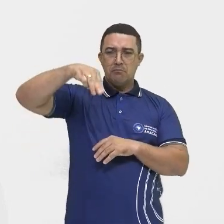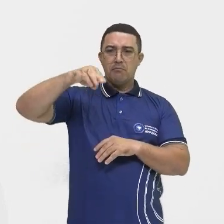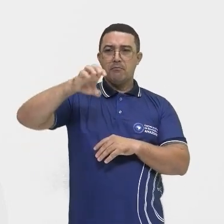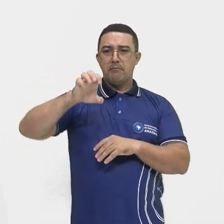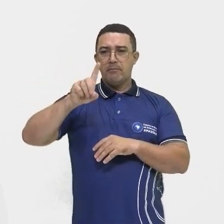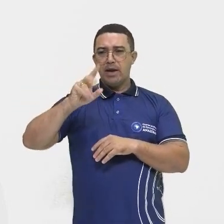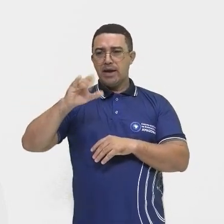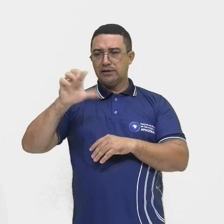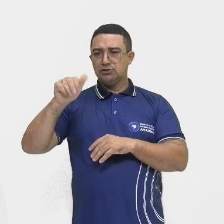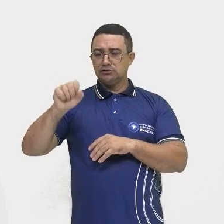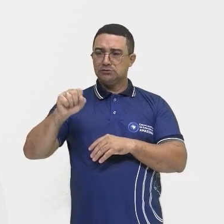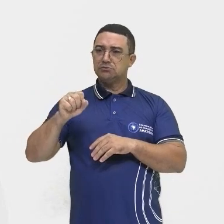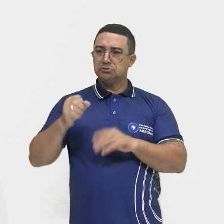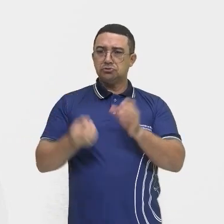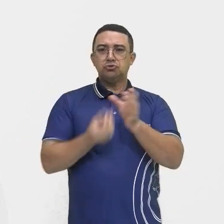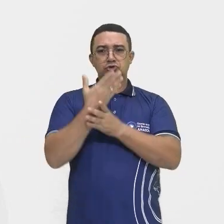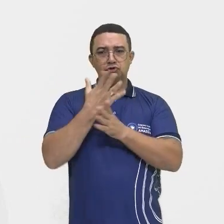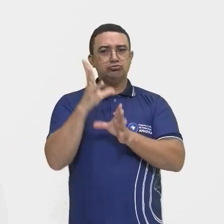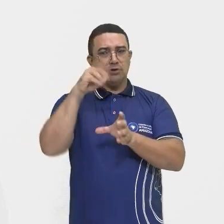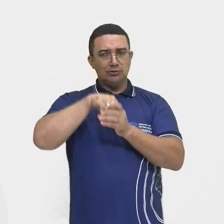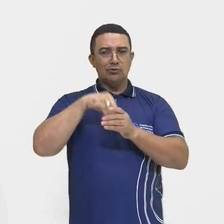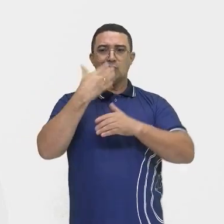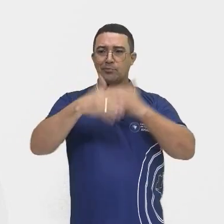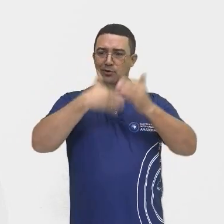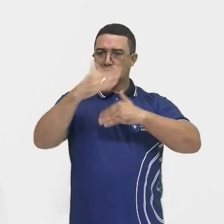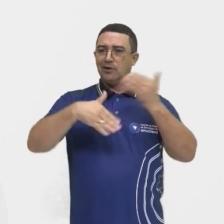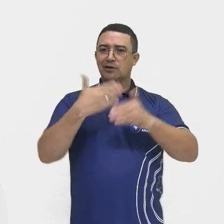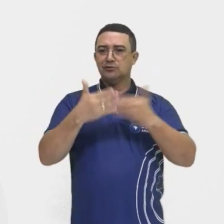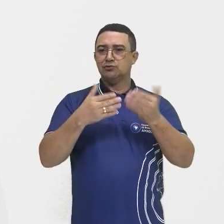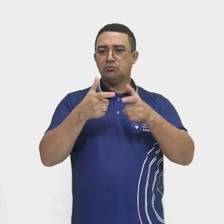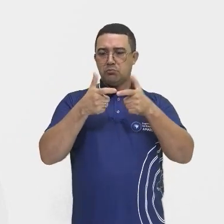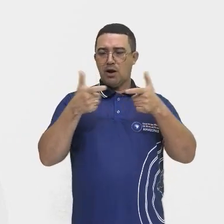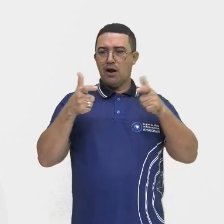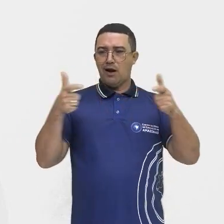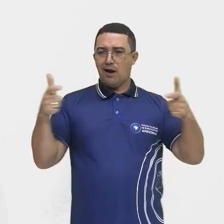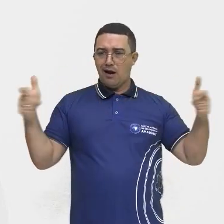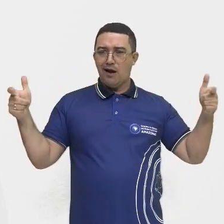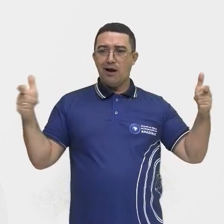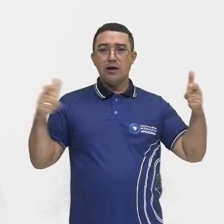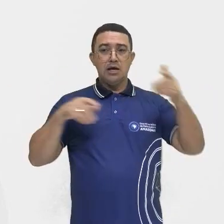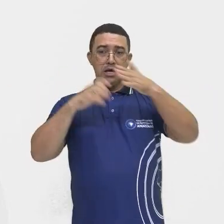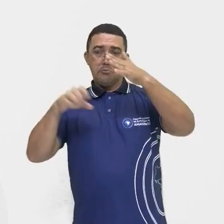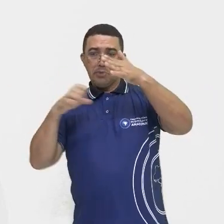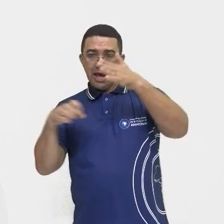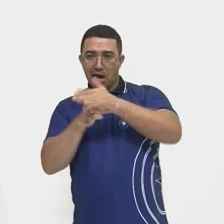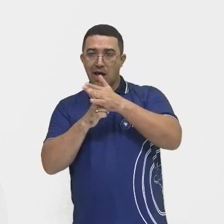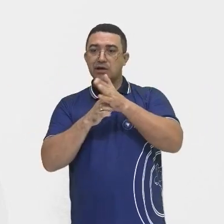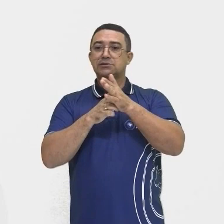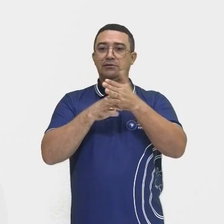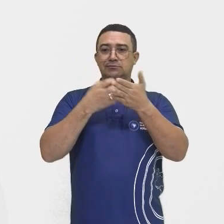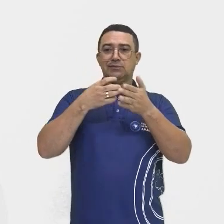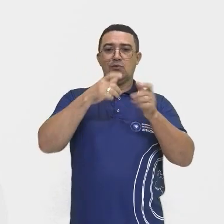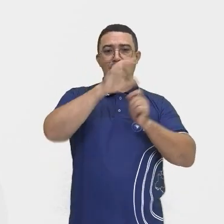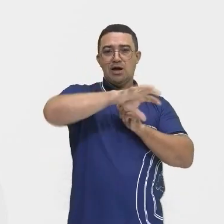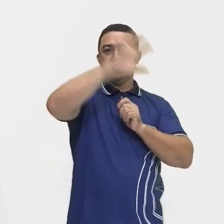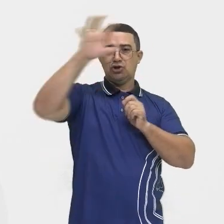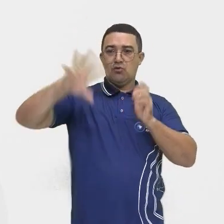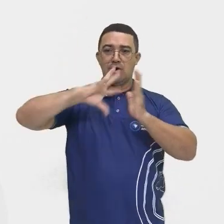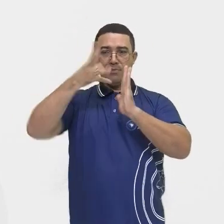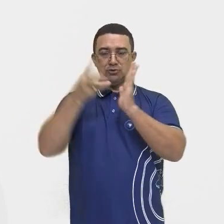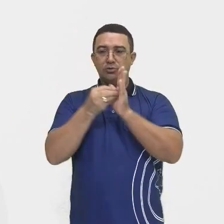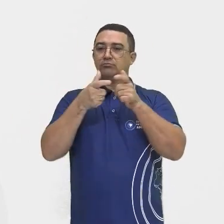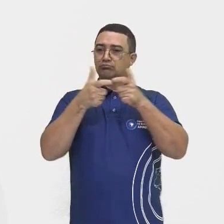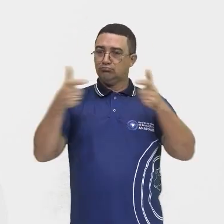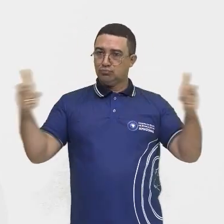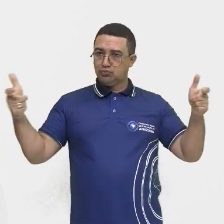durante esse processo de urbanização, a chegada dessas empresas para essas regiões na Amazônia.